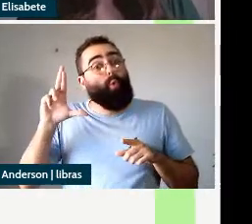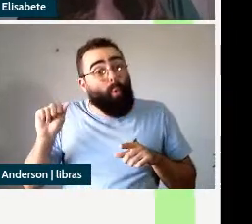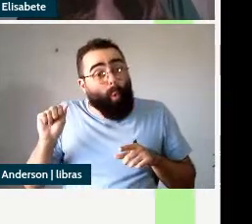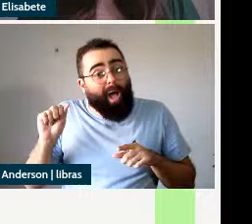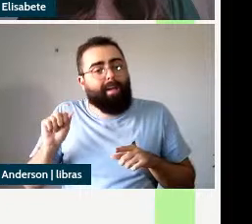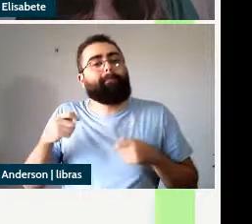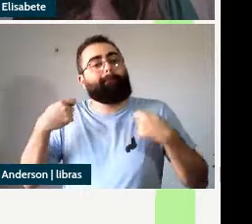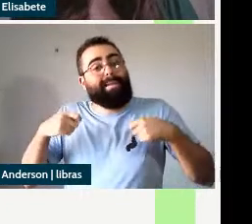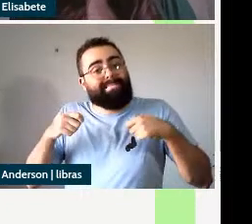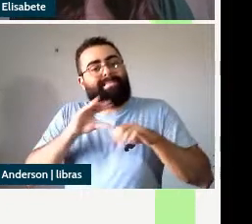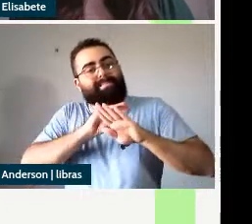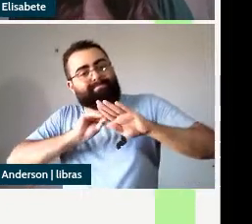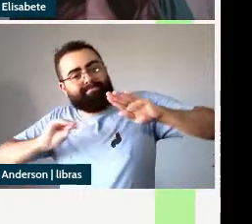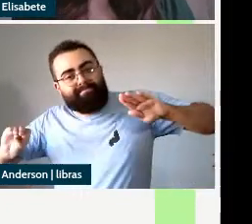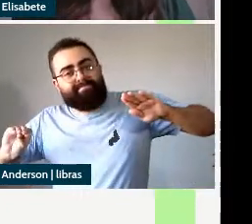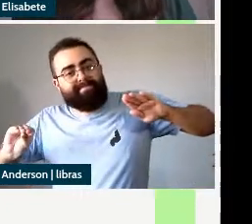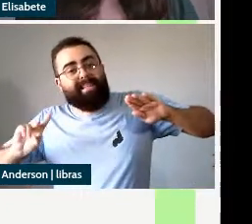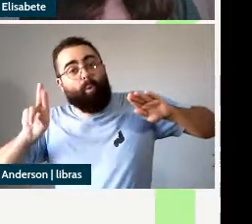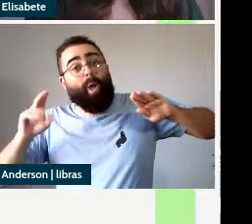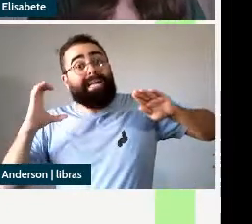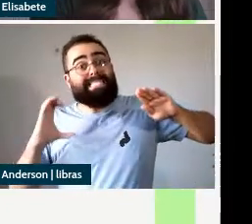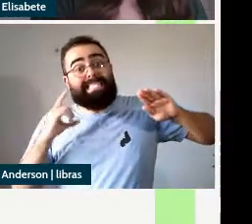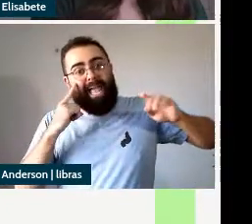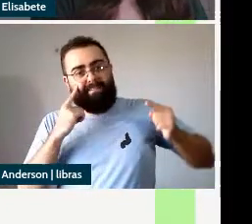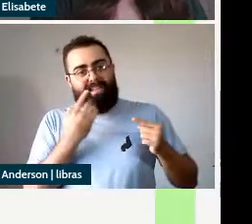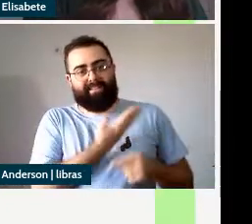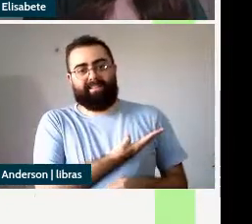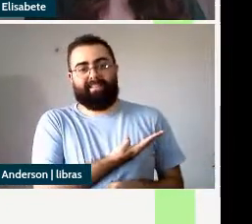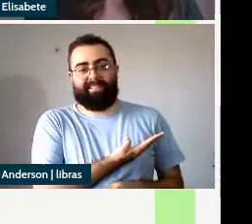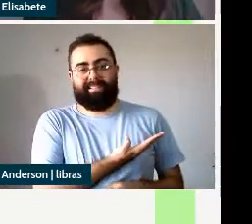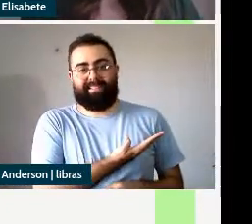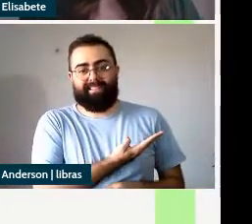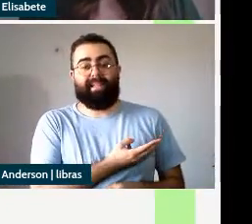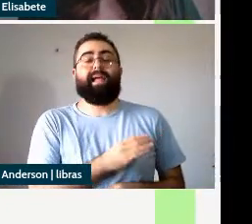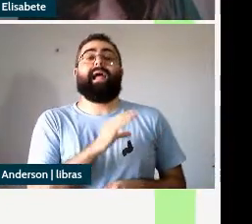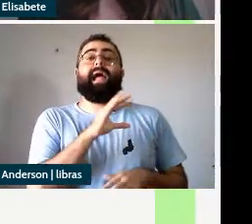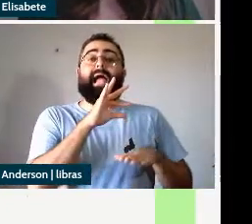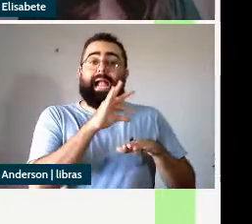evidenciado em 11C a carne foi comida crua pelo Fábio